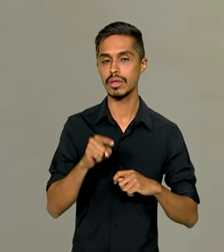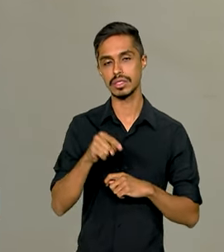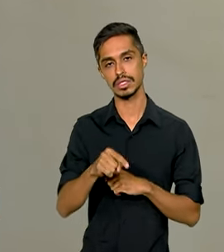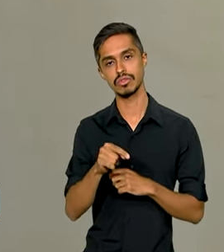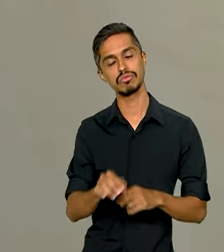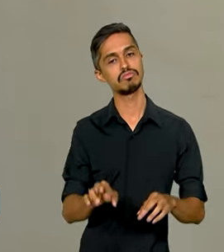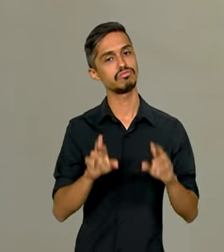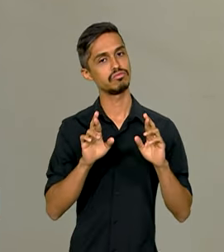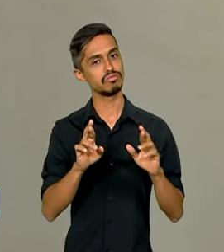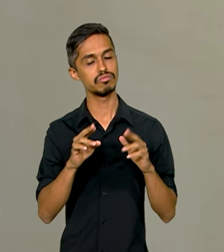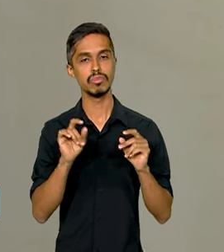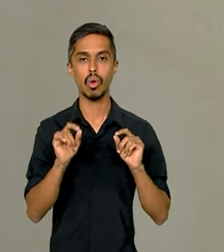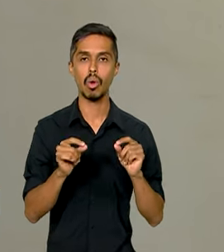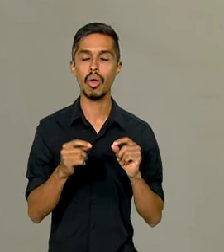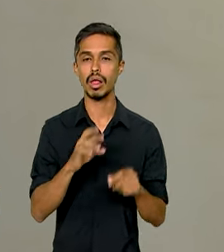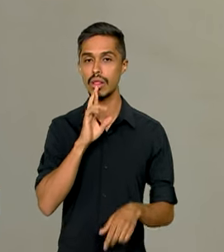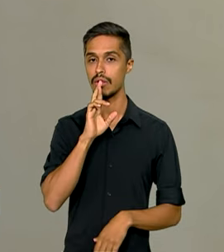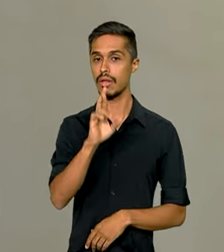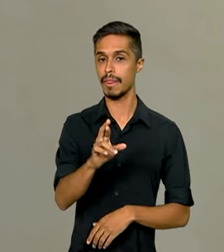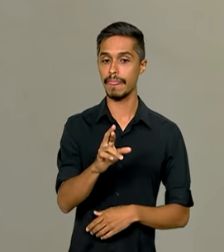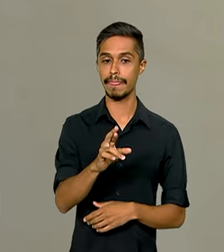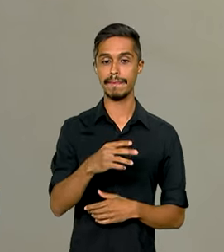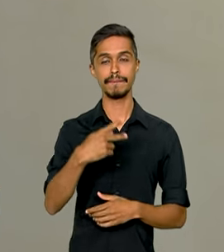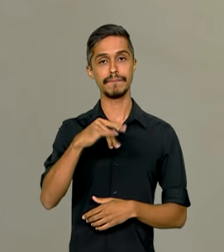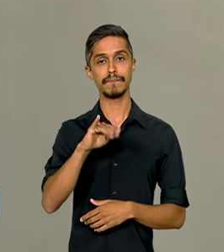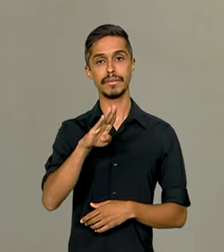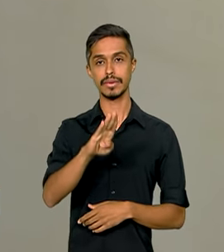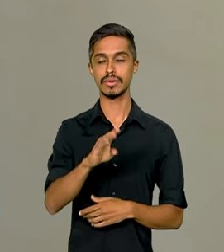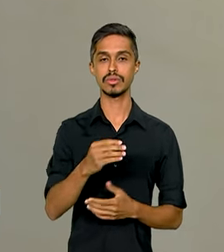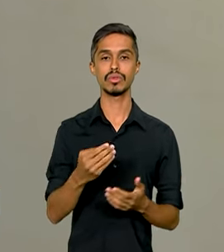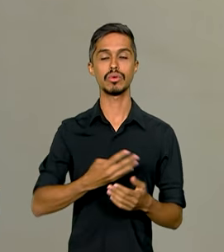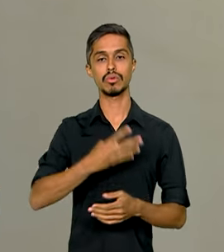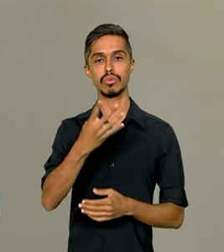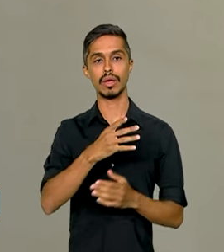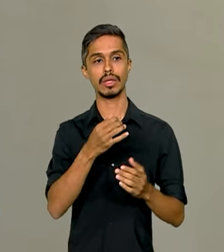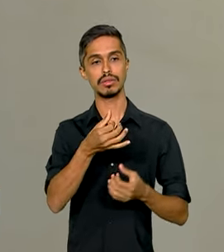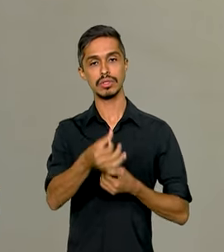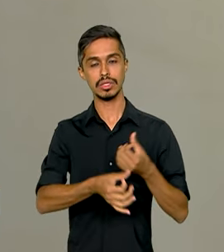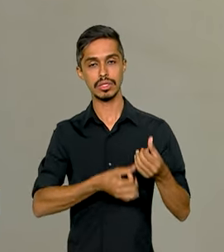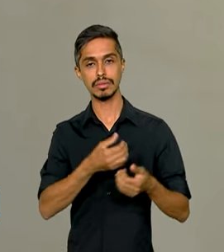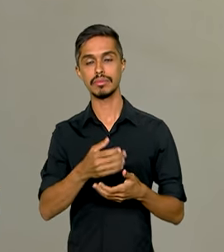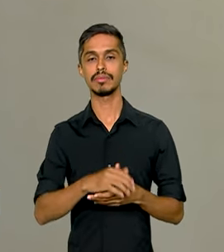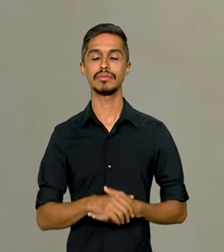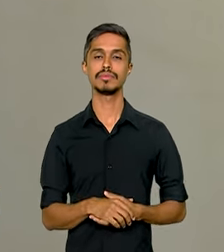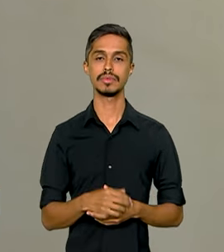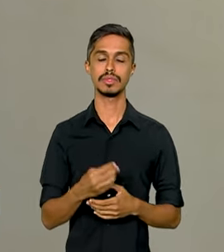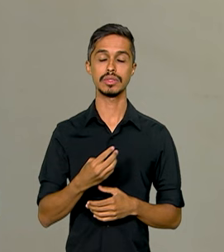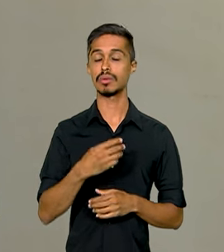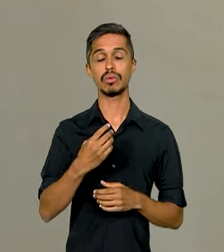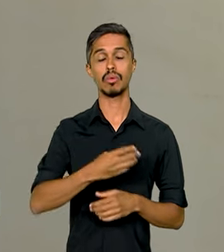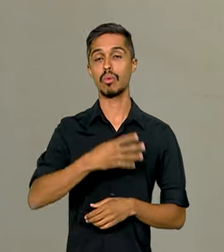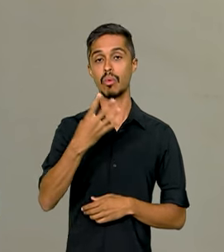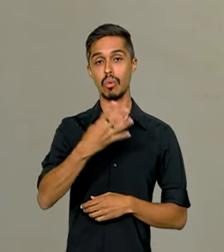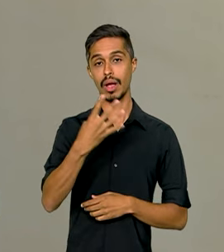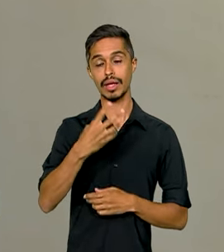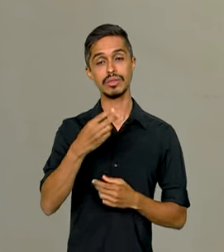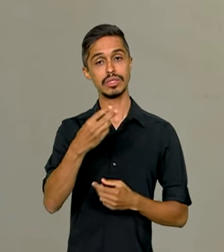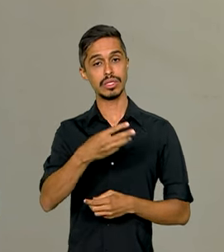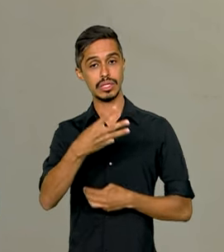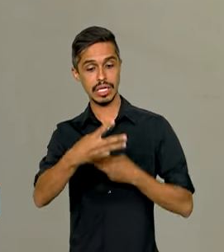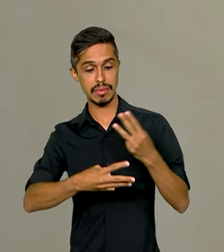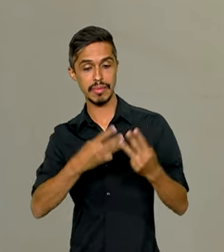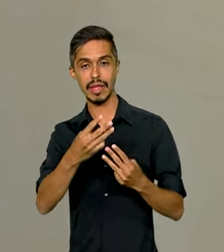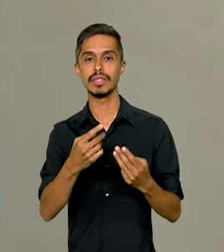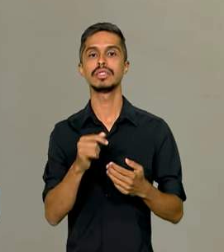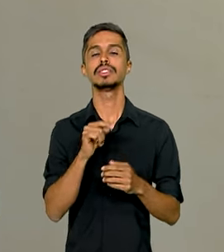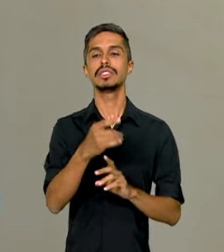uma expectativa de que o resultado do PIB do quarto trimestre, que é o crescimento da economia, também surpreenda